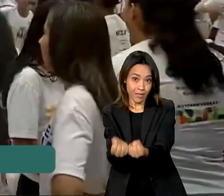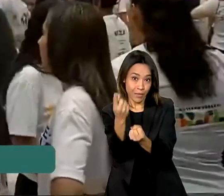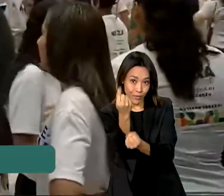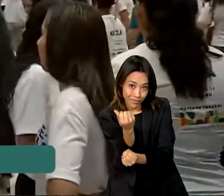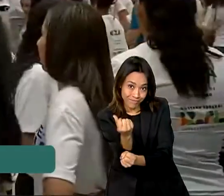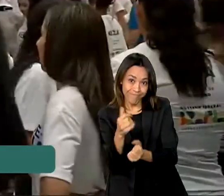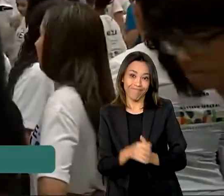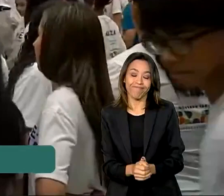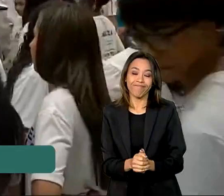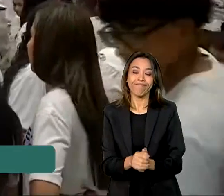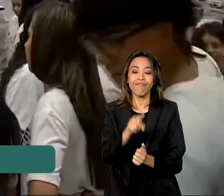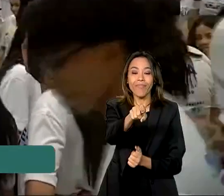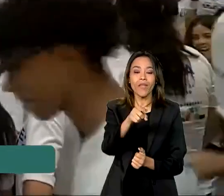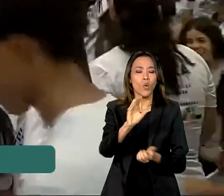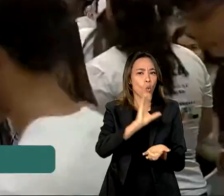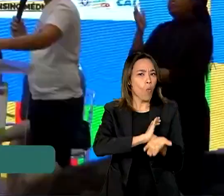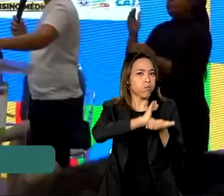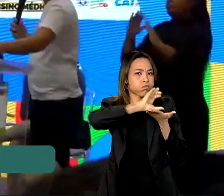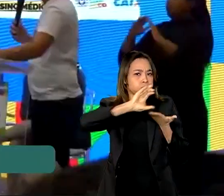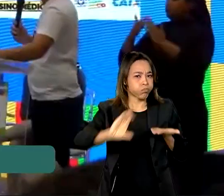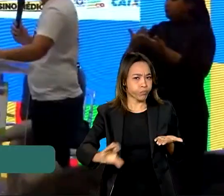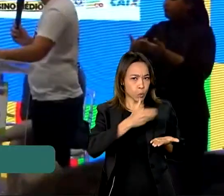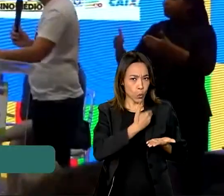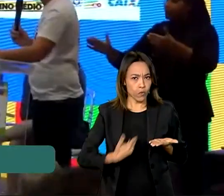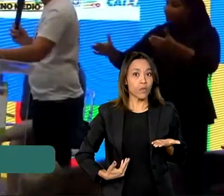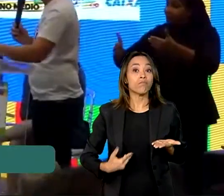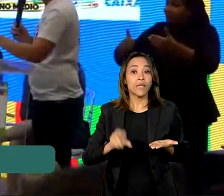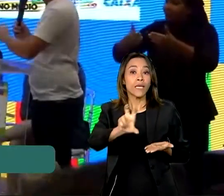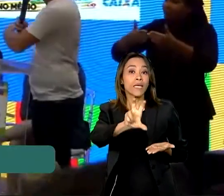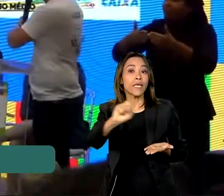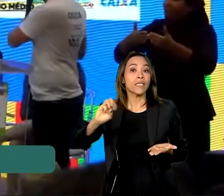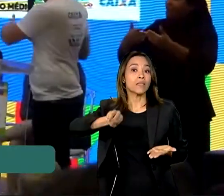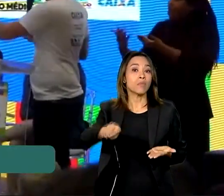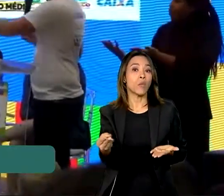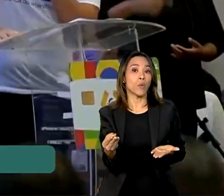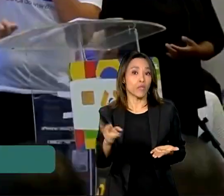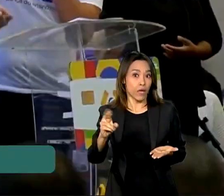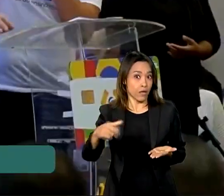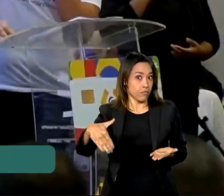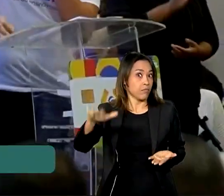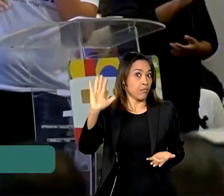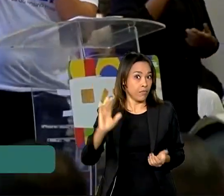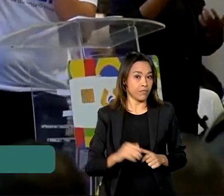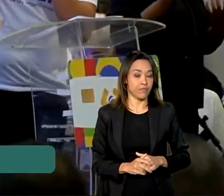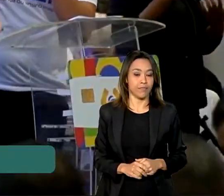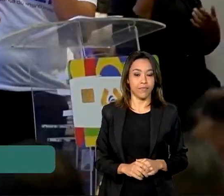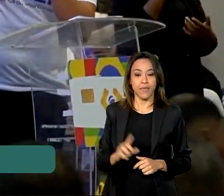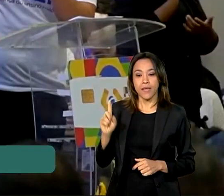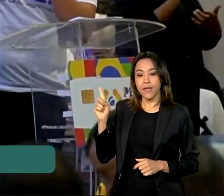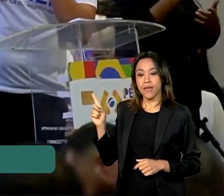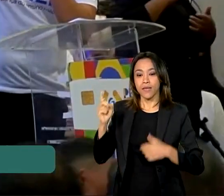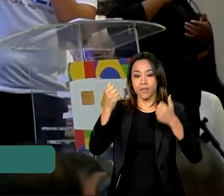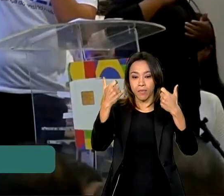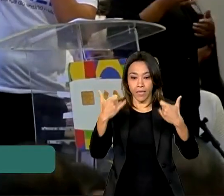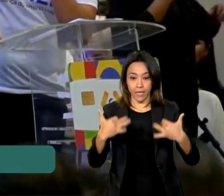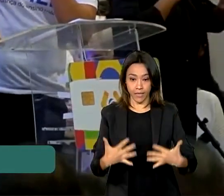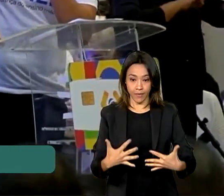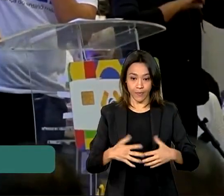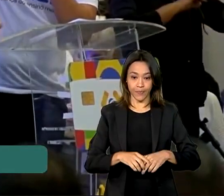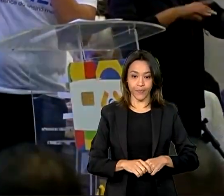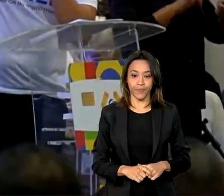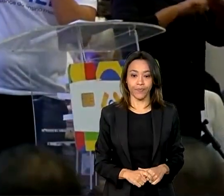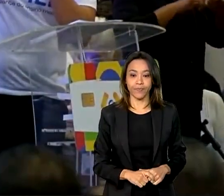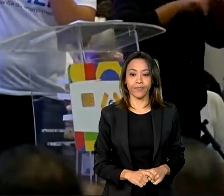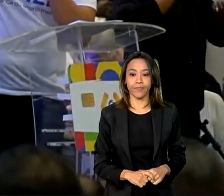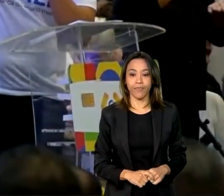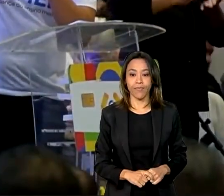O investimento no estado é de mais de 500 milhões de reais. A educação é um caminho, como também falava com a secretária,